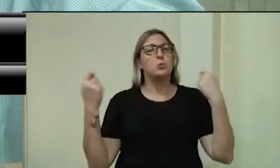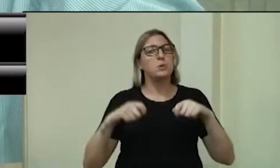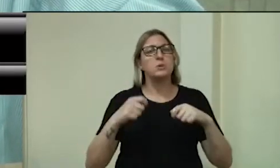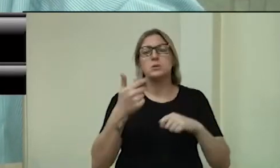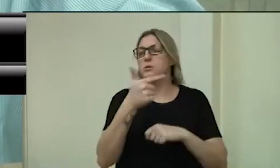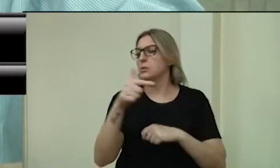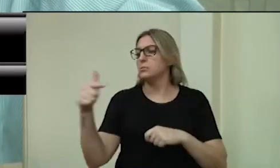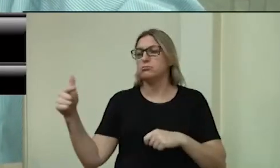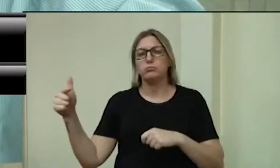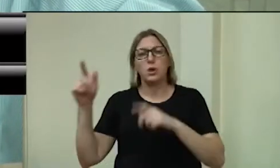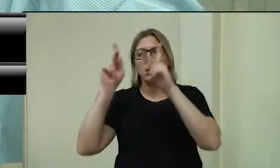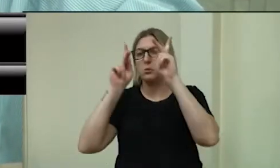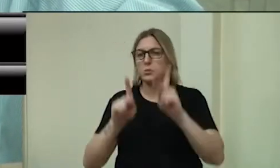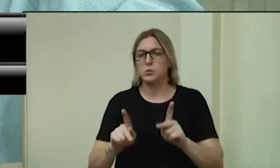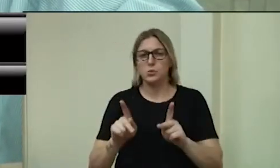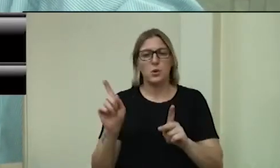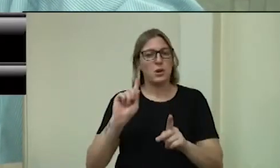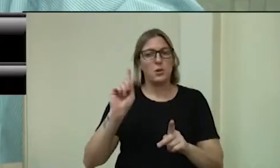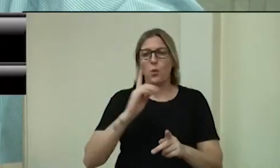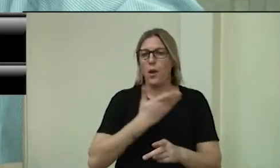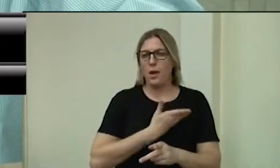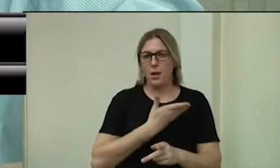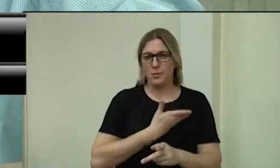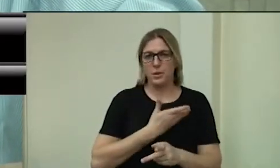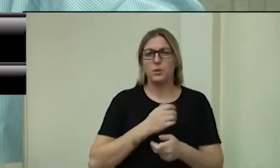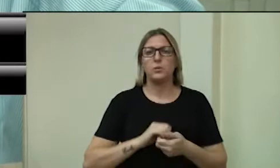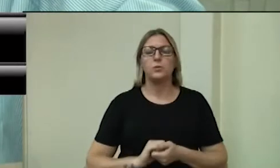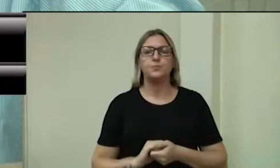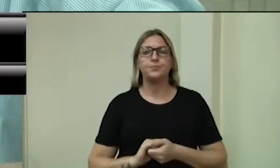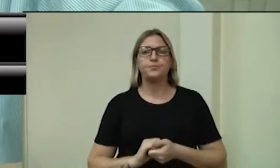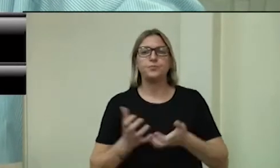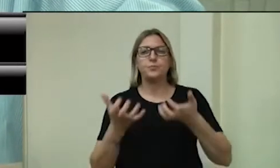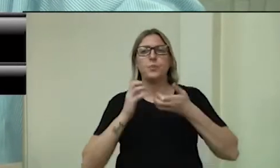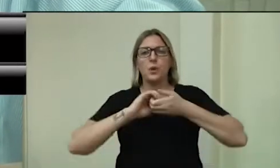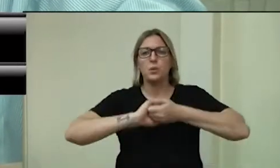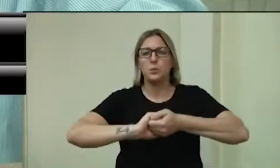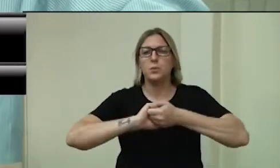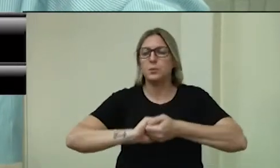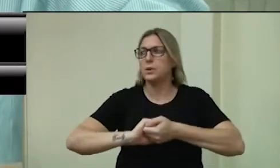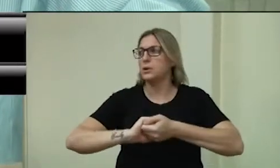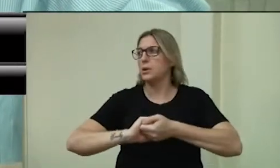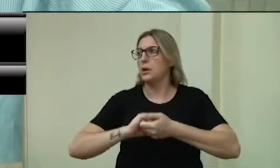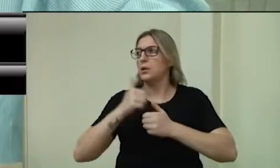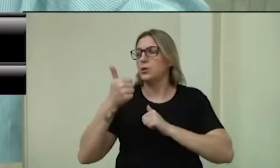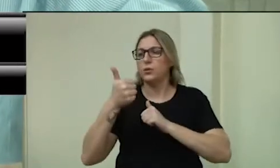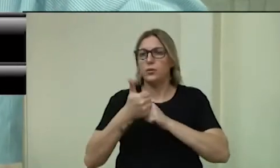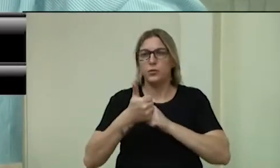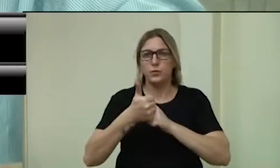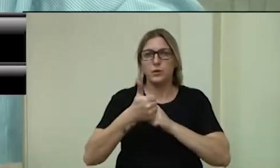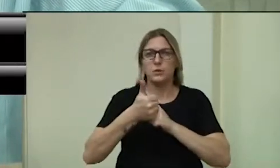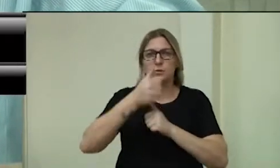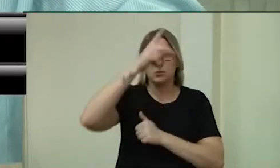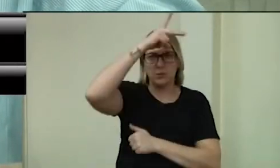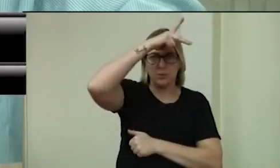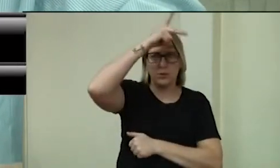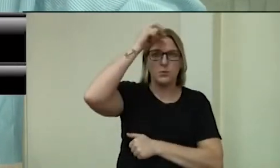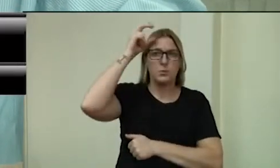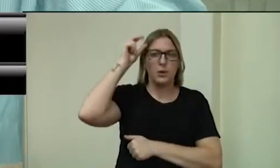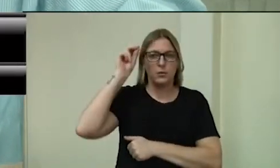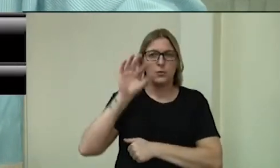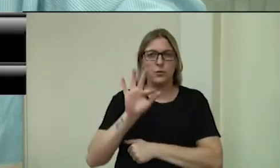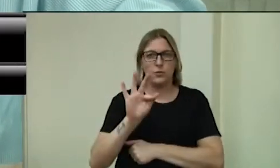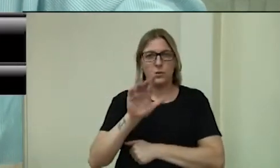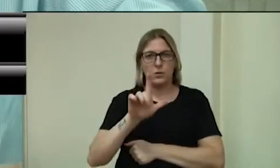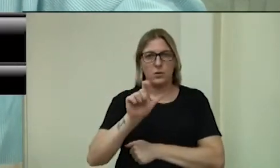coisa muito triste. E quero cumprimentar o Flávio e pedir para ele, tem poucas ruas na